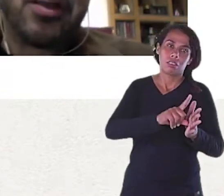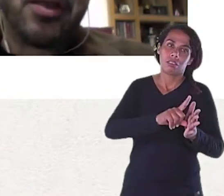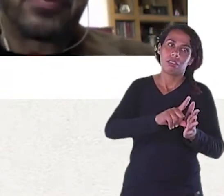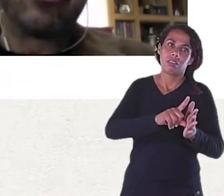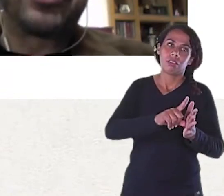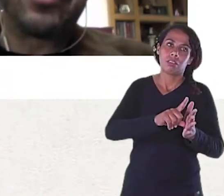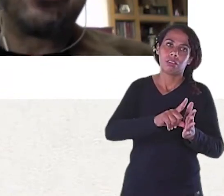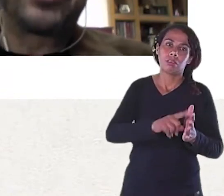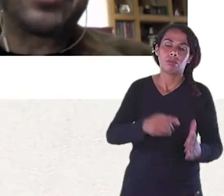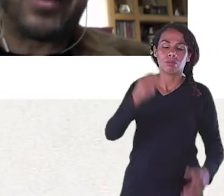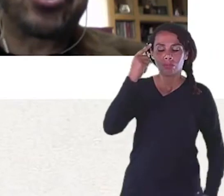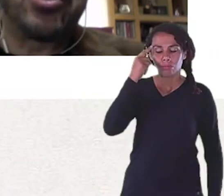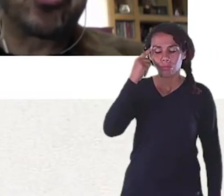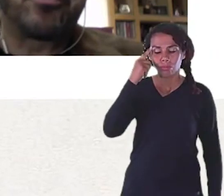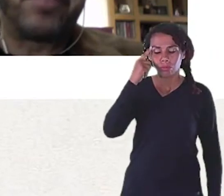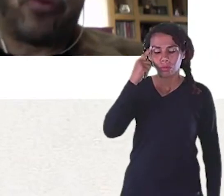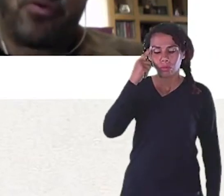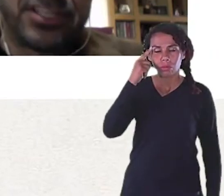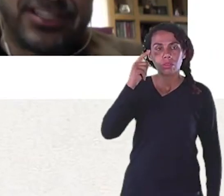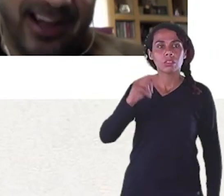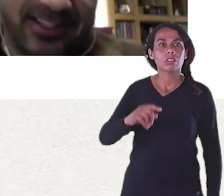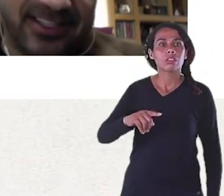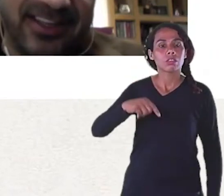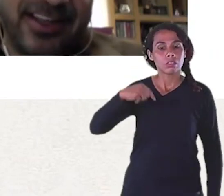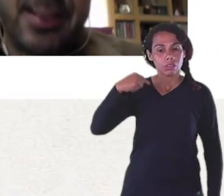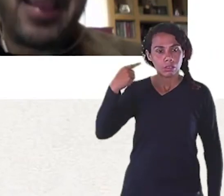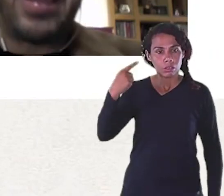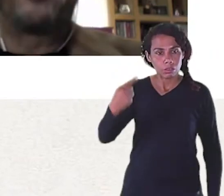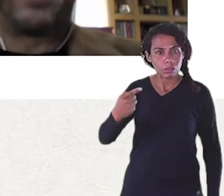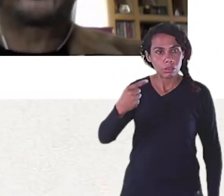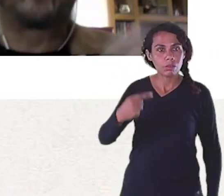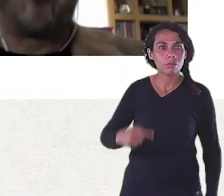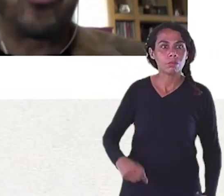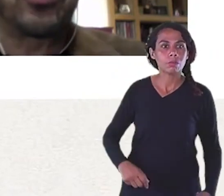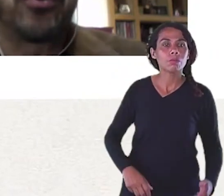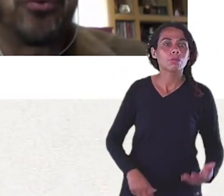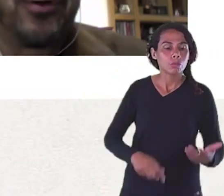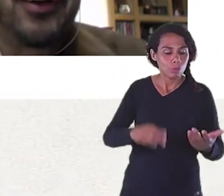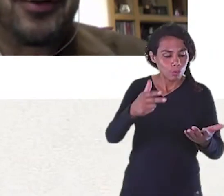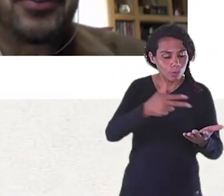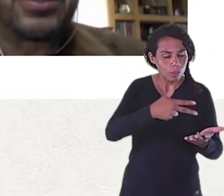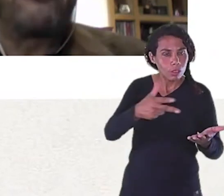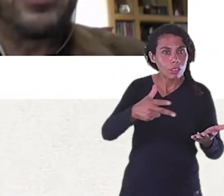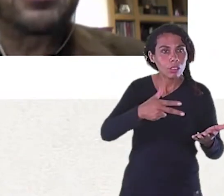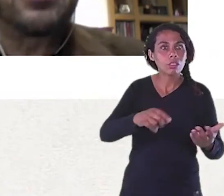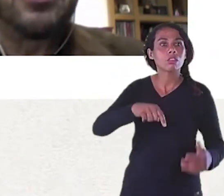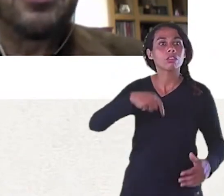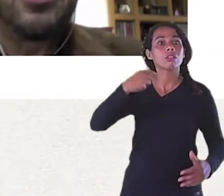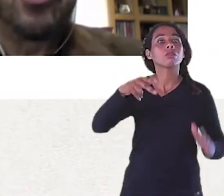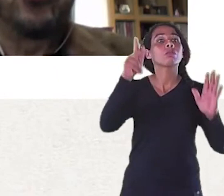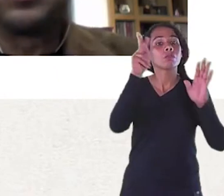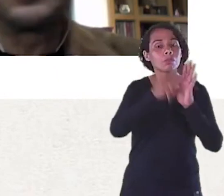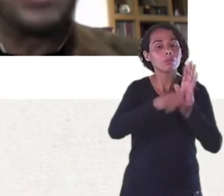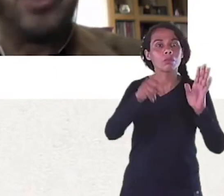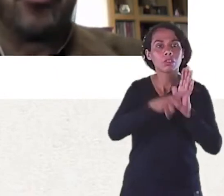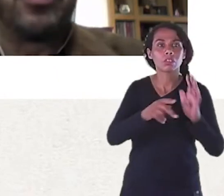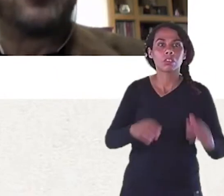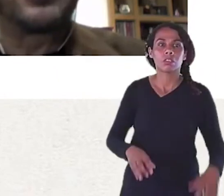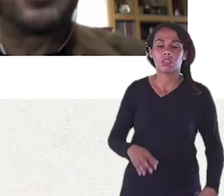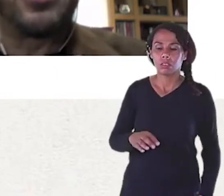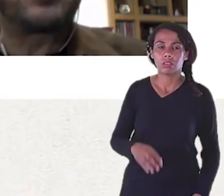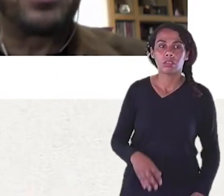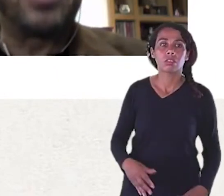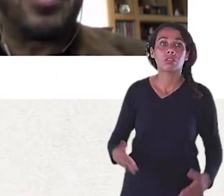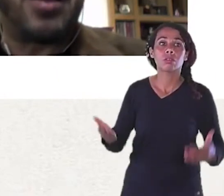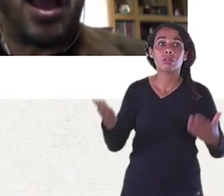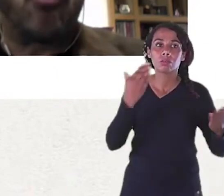artístico Porque um gesto artístico Como eu disse antes Ele parte do gosto De quem fez No design não